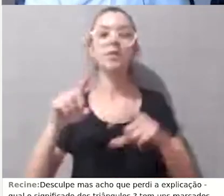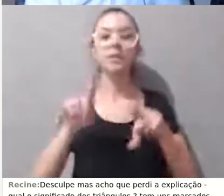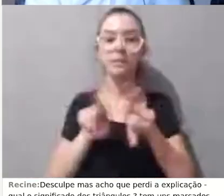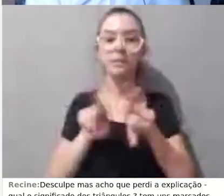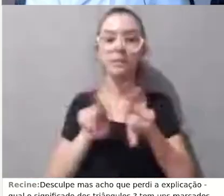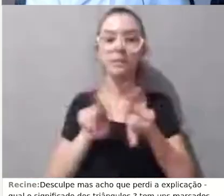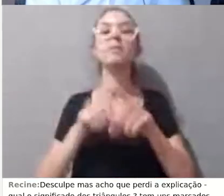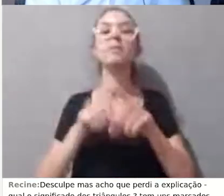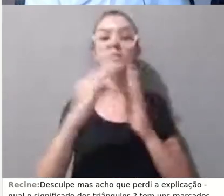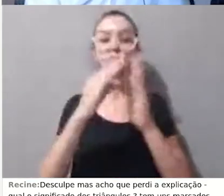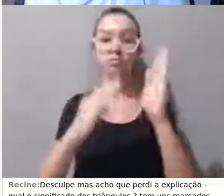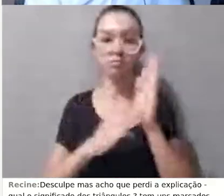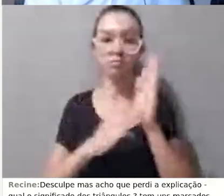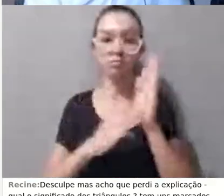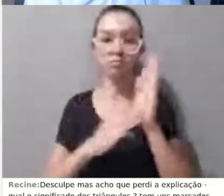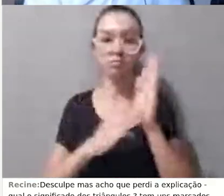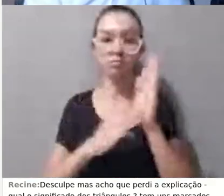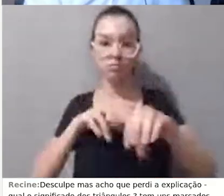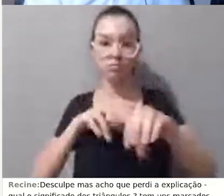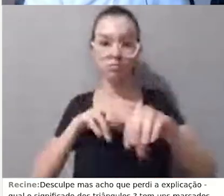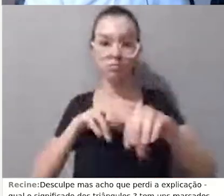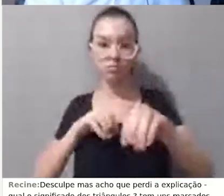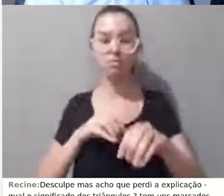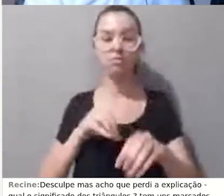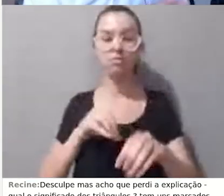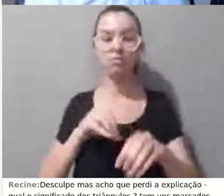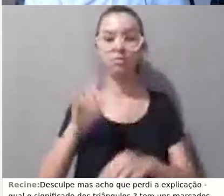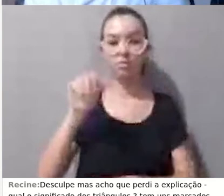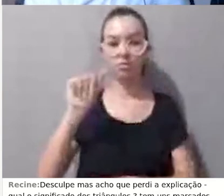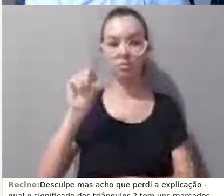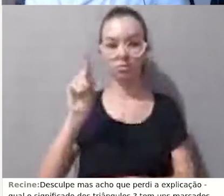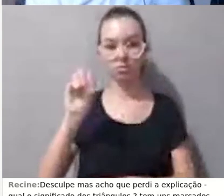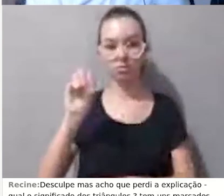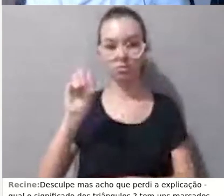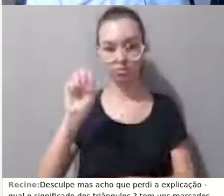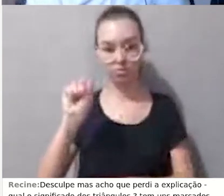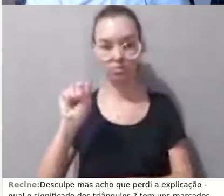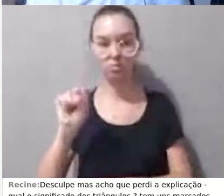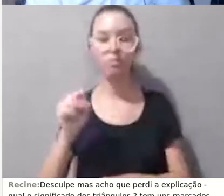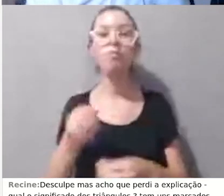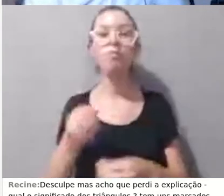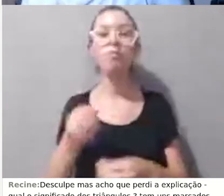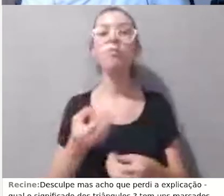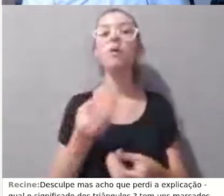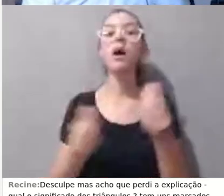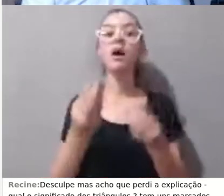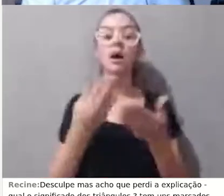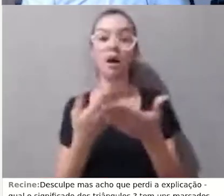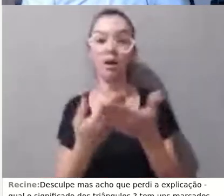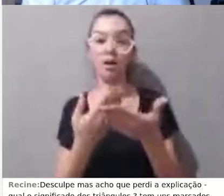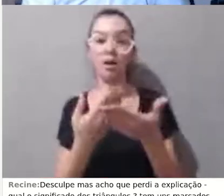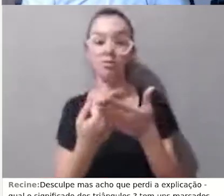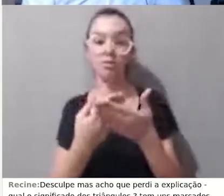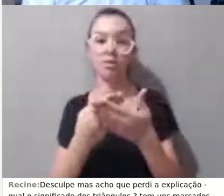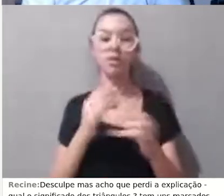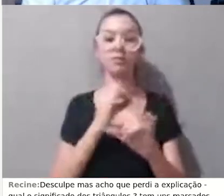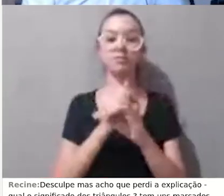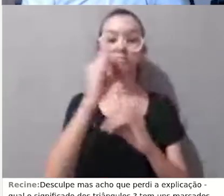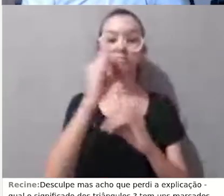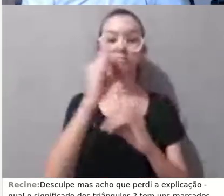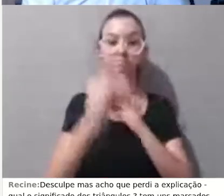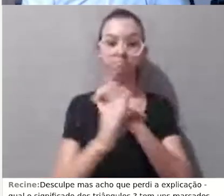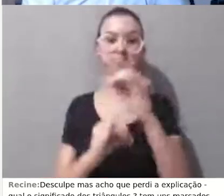Se eu for disponibilizar uma aula online para essa turma, qual que o melhor horário para disponibilizar essa aula? É 10 da manhã,